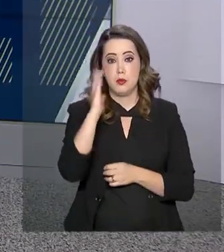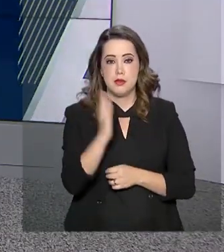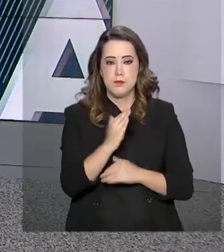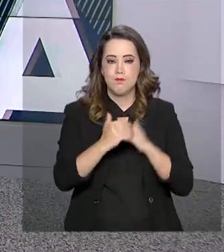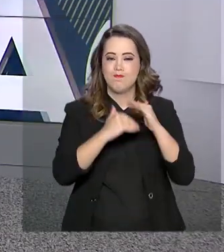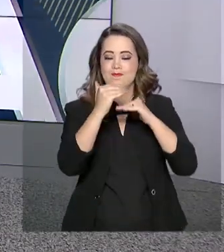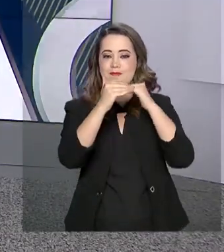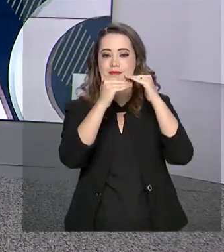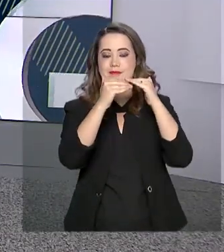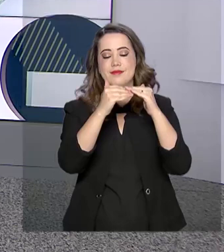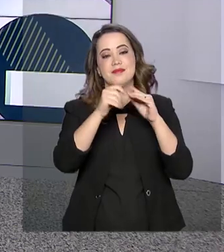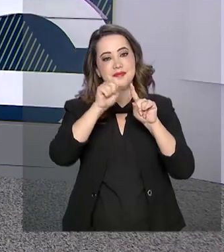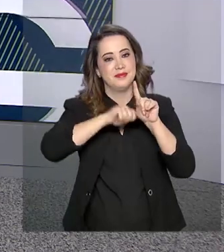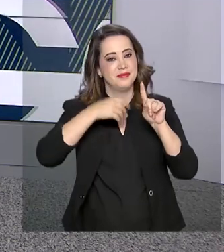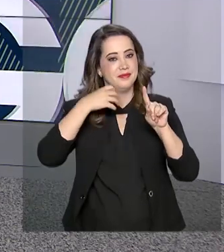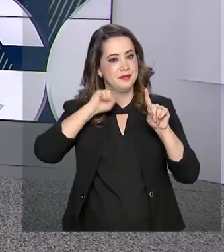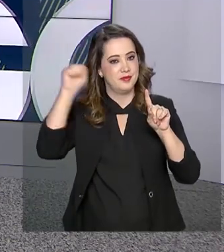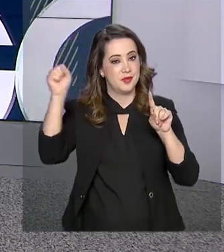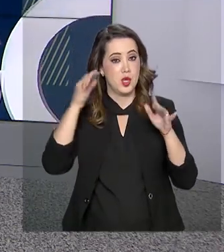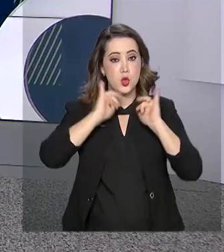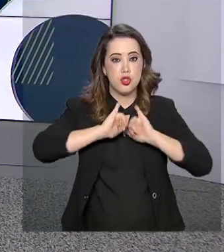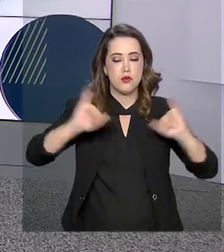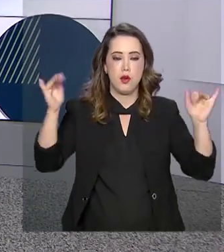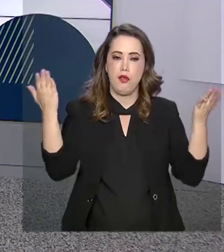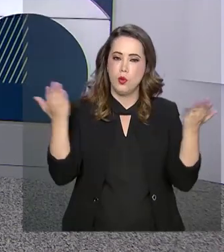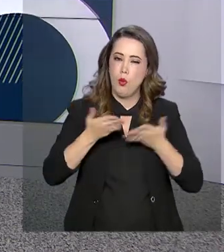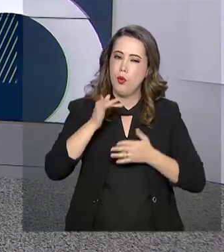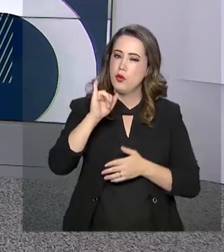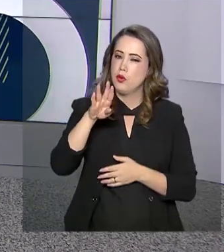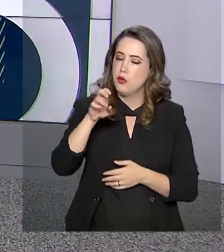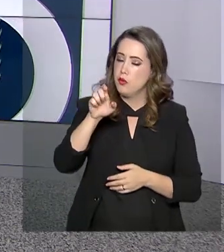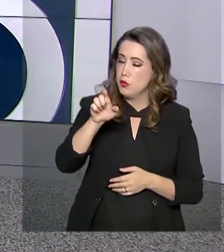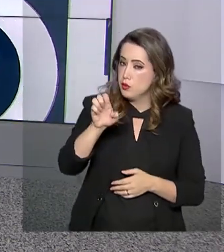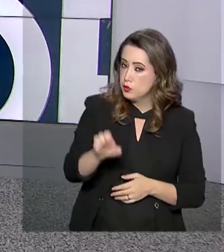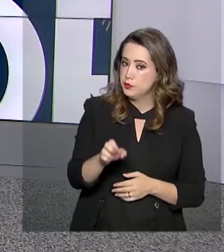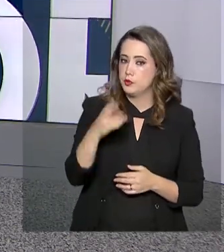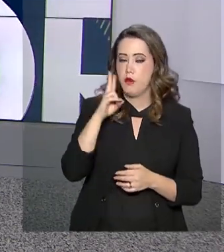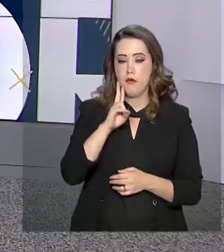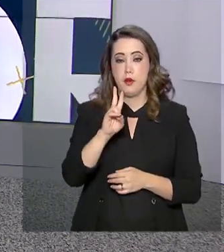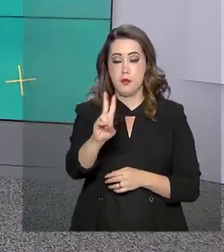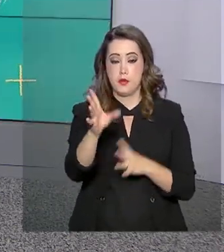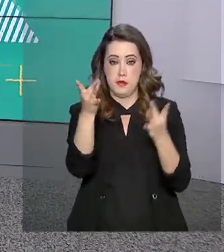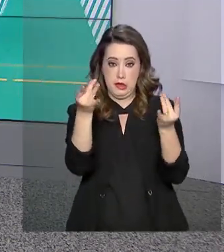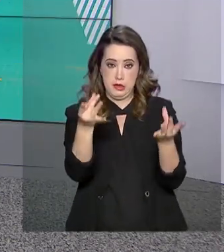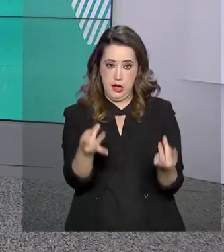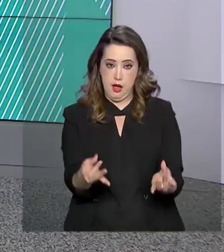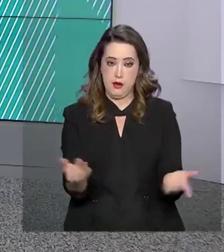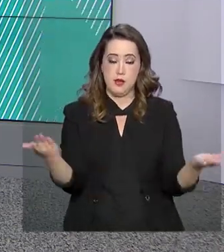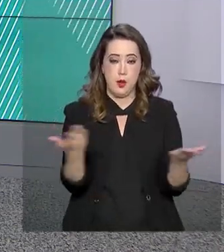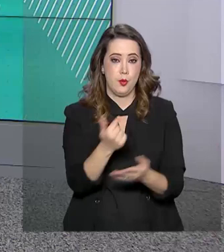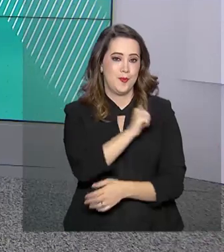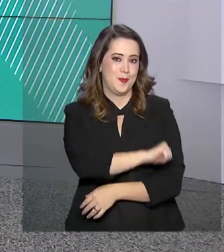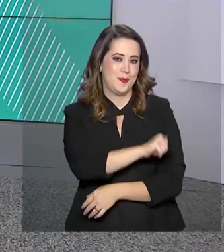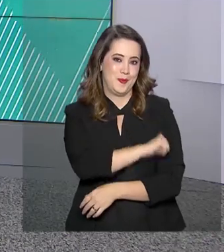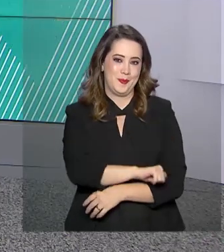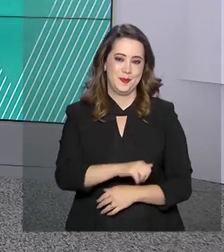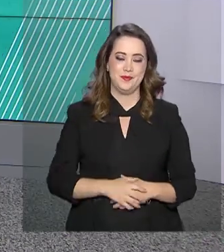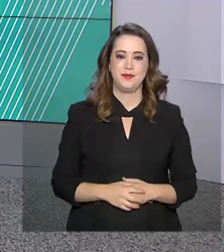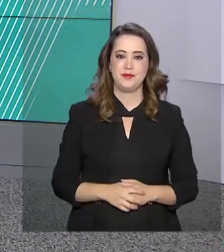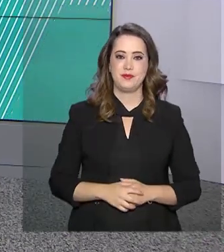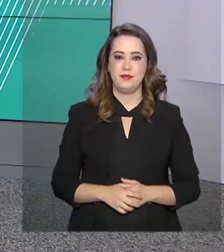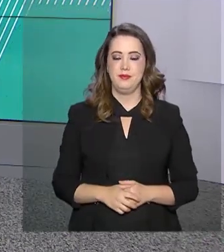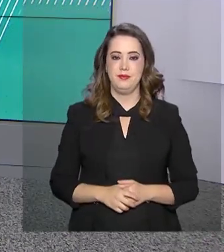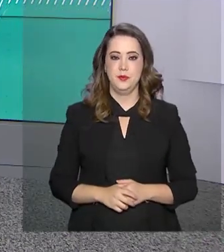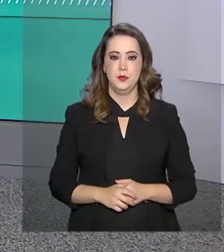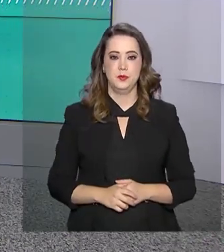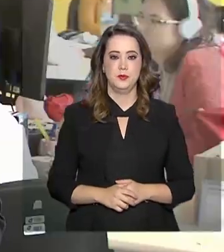cresceu no mês de abril. Os dados foram divulgados hoje pelo IBGE. A repórter Alessandra Lago tem as informações direto do Rio de Janeiro.